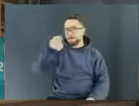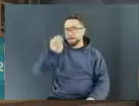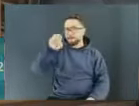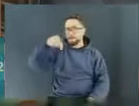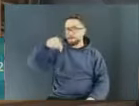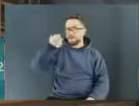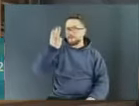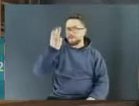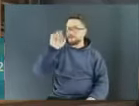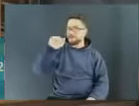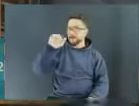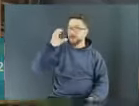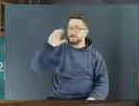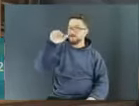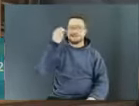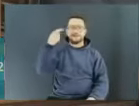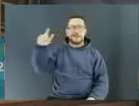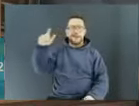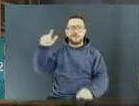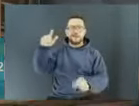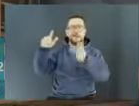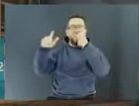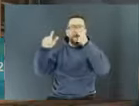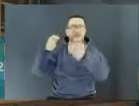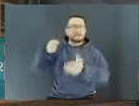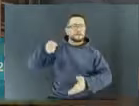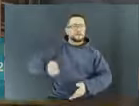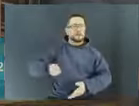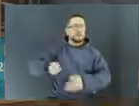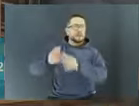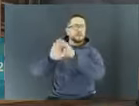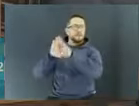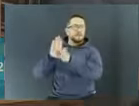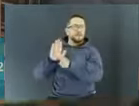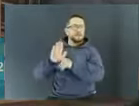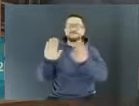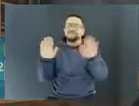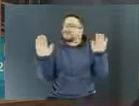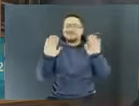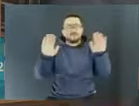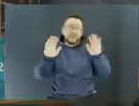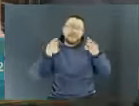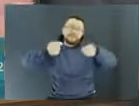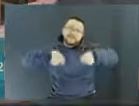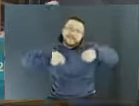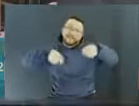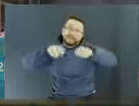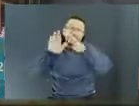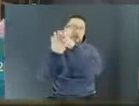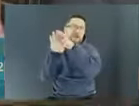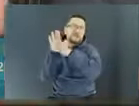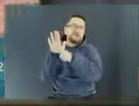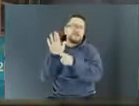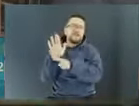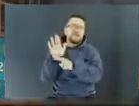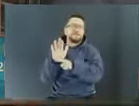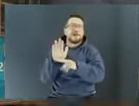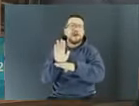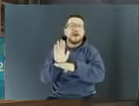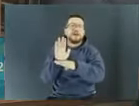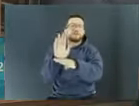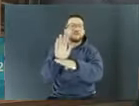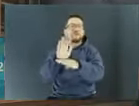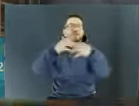colocação de alguma regra do Estado. Mas nesse caso me parece ser necessária a regulamentação para que de fato vocês possam trabalhar